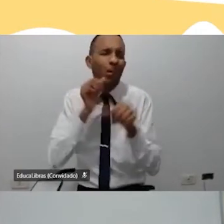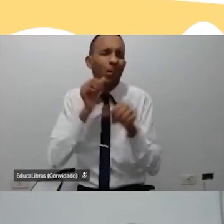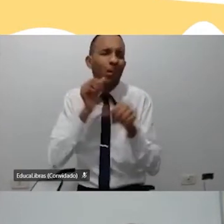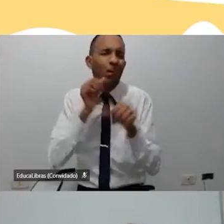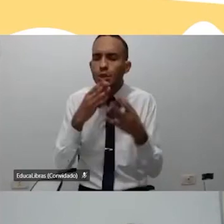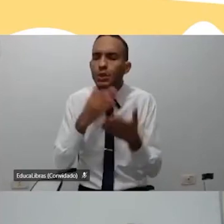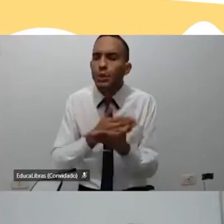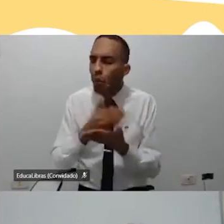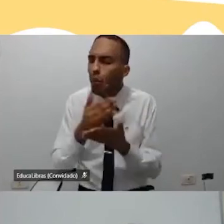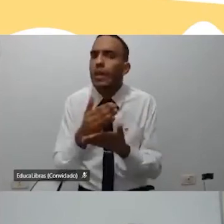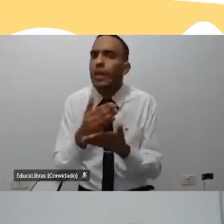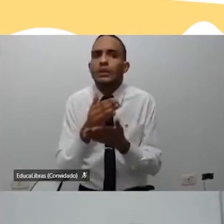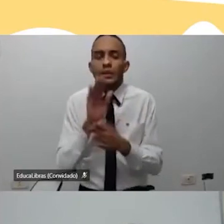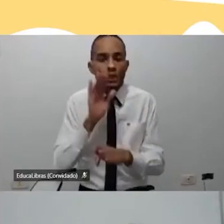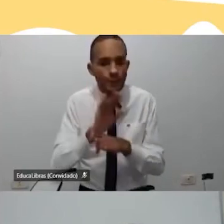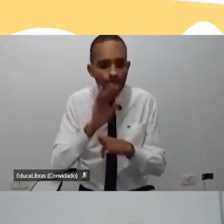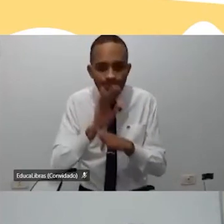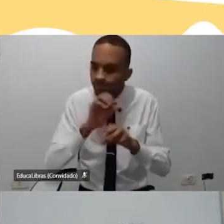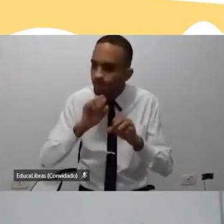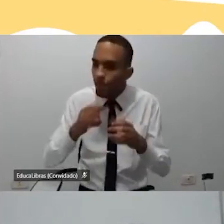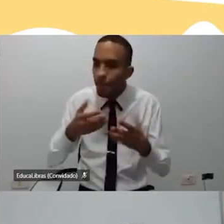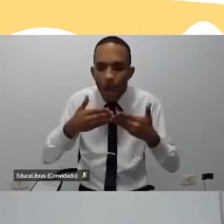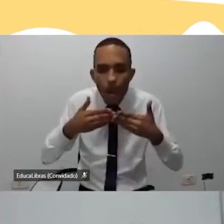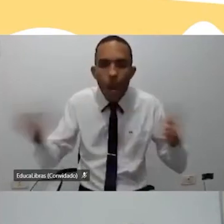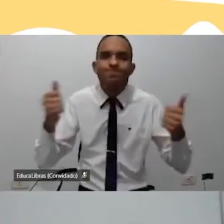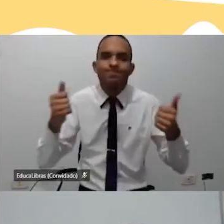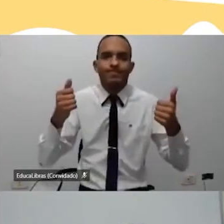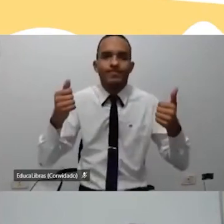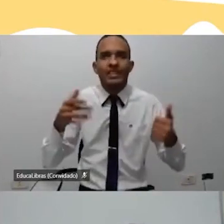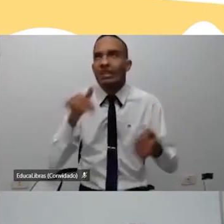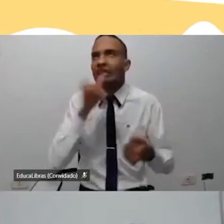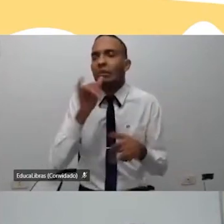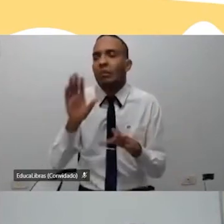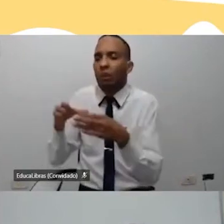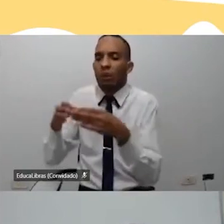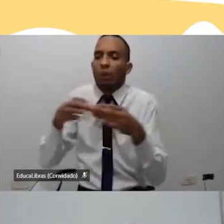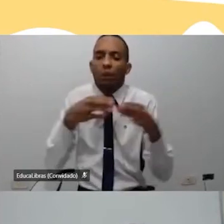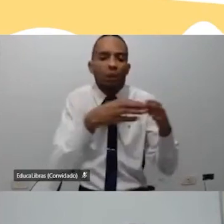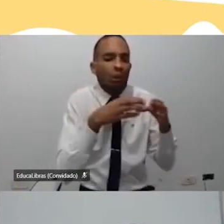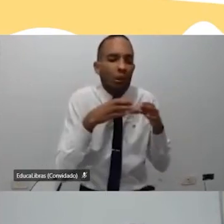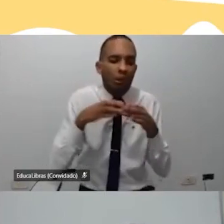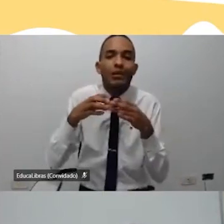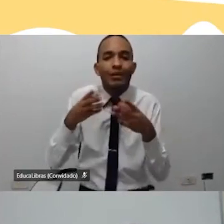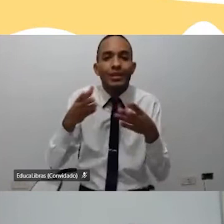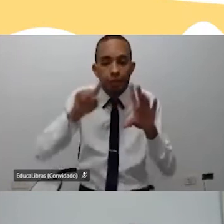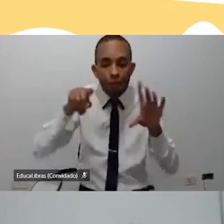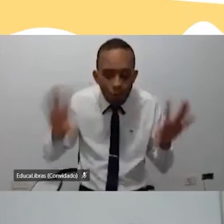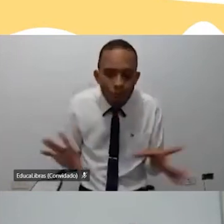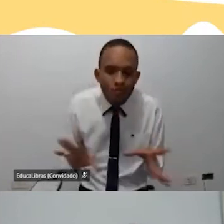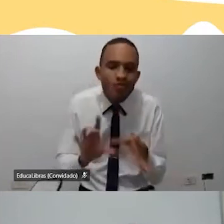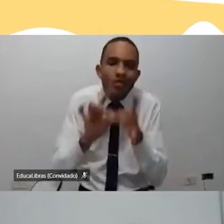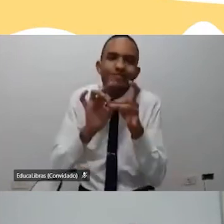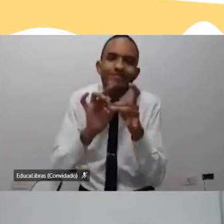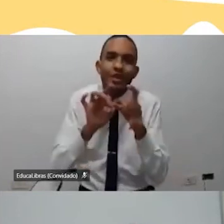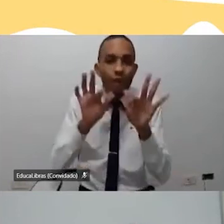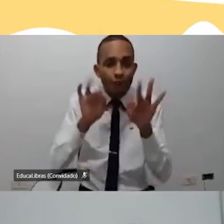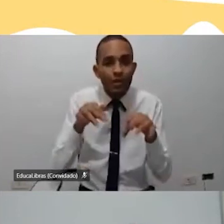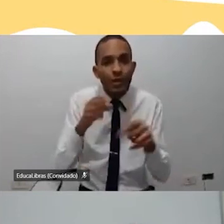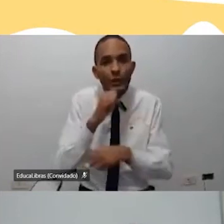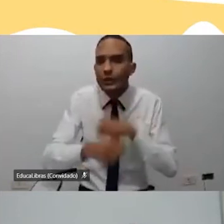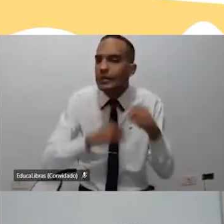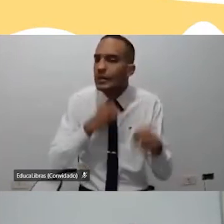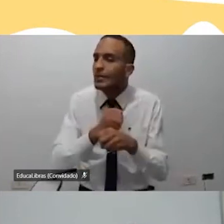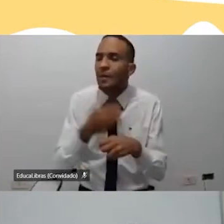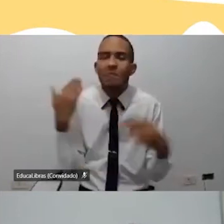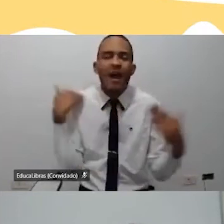começo, assim, deu um bom, nossa sala melhorou muito, a gente era muito panelinha e a gente conseguiu se unir mais, tanto que no final do ano foi incrível o